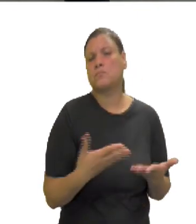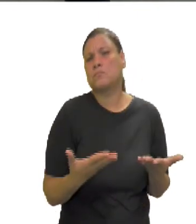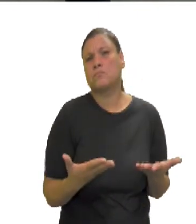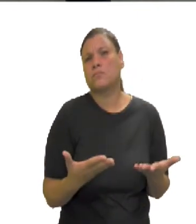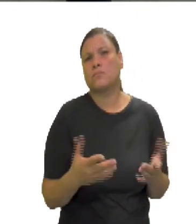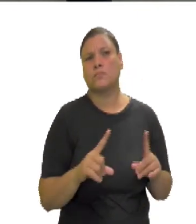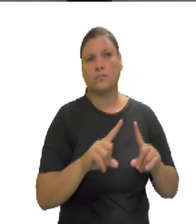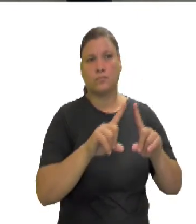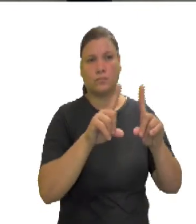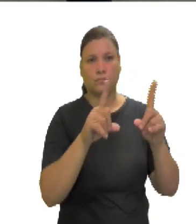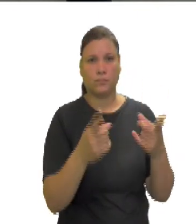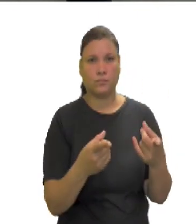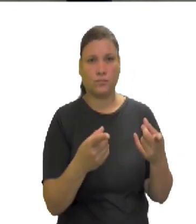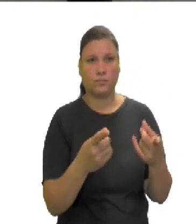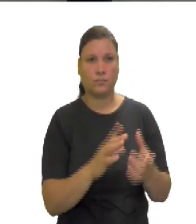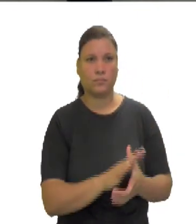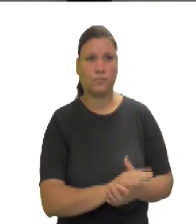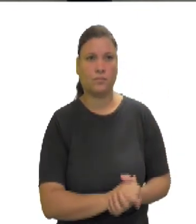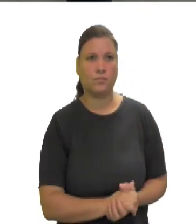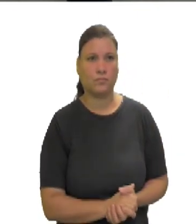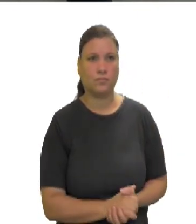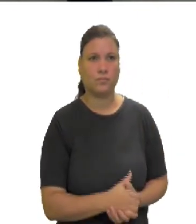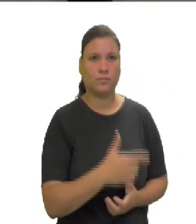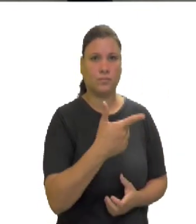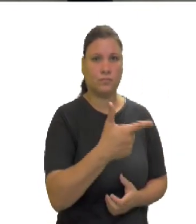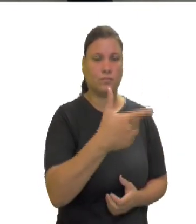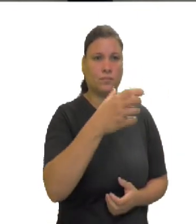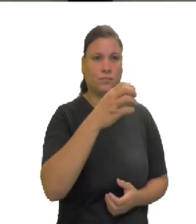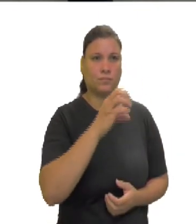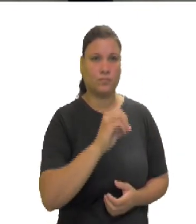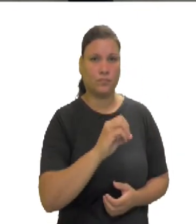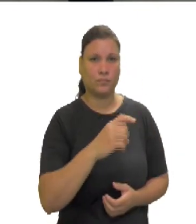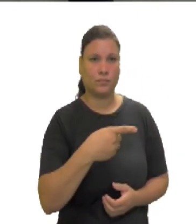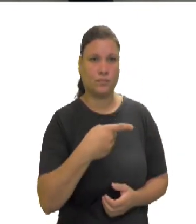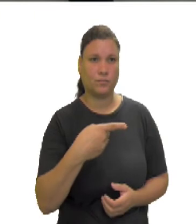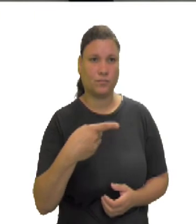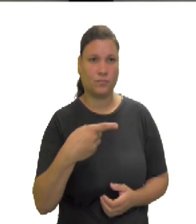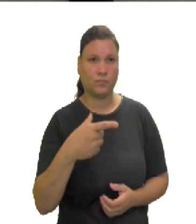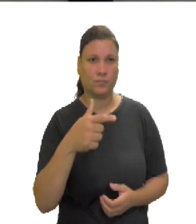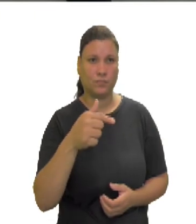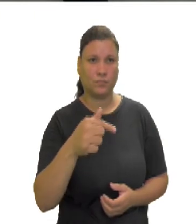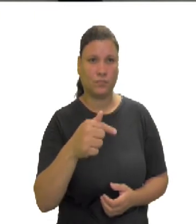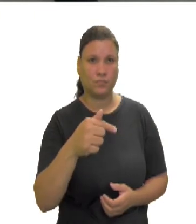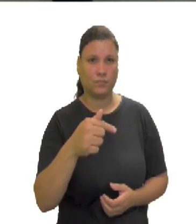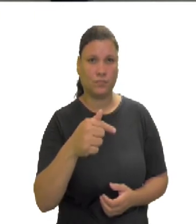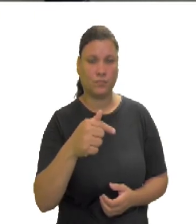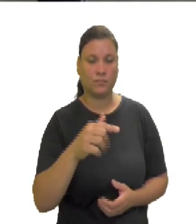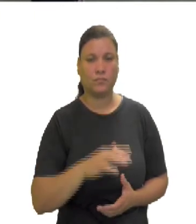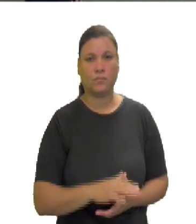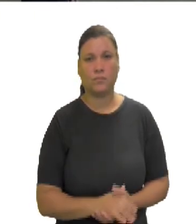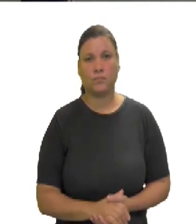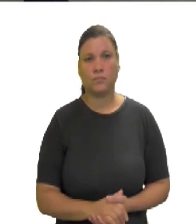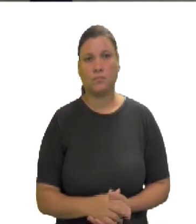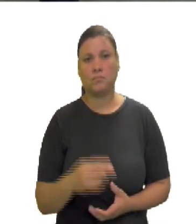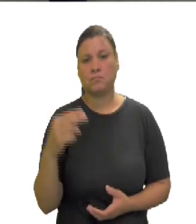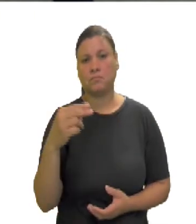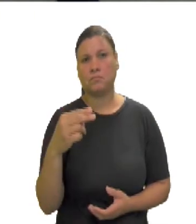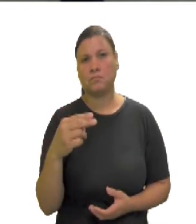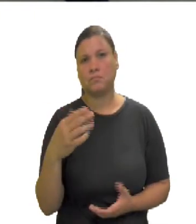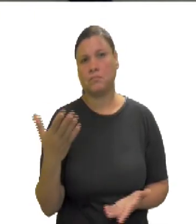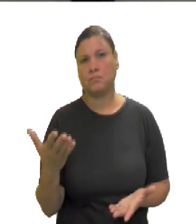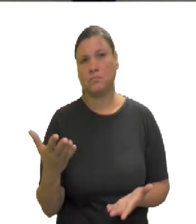ser o quê? 20. Então, eu vou ter 20 menos 7. 20 menos 7 são